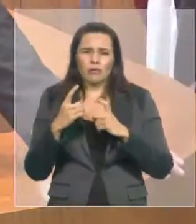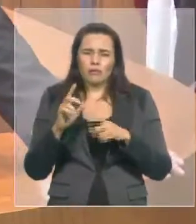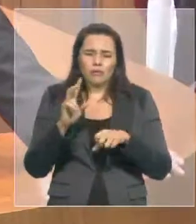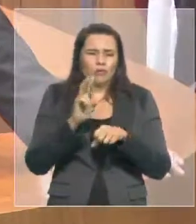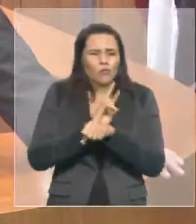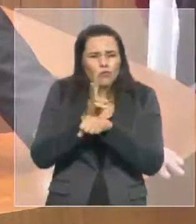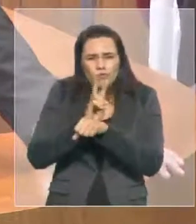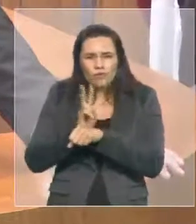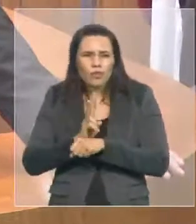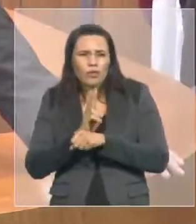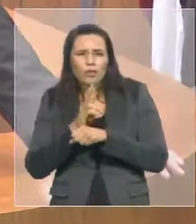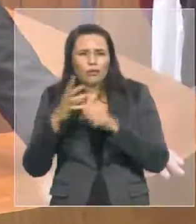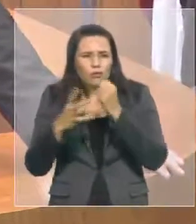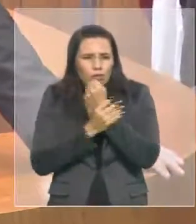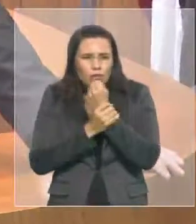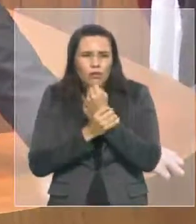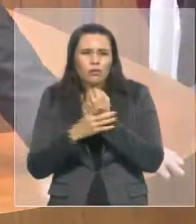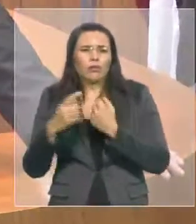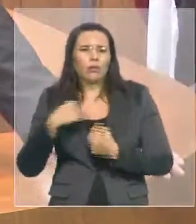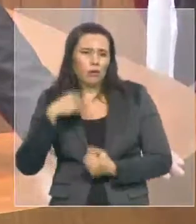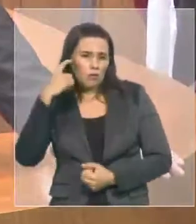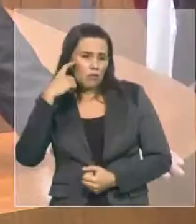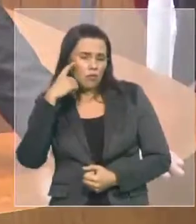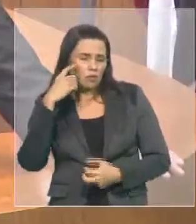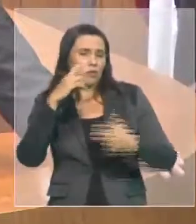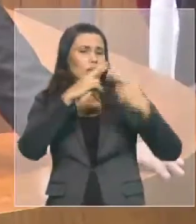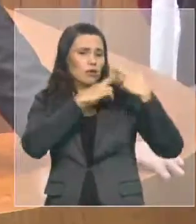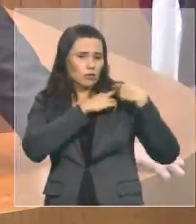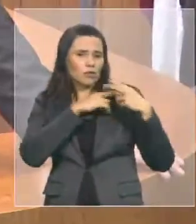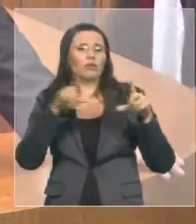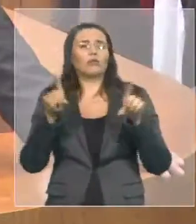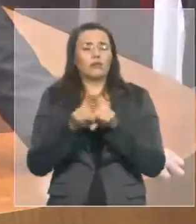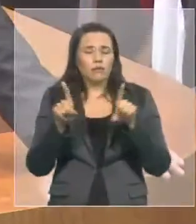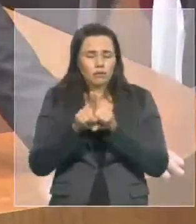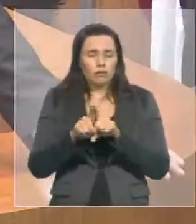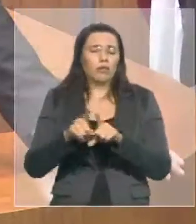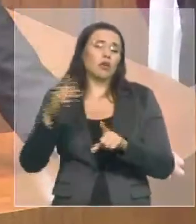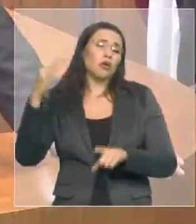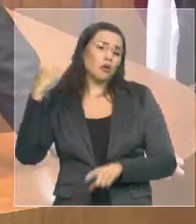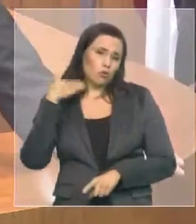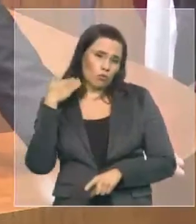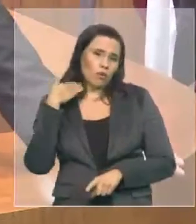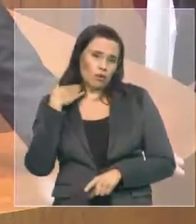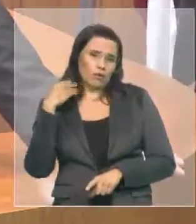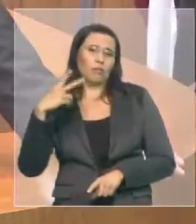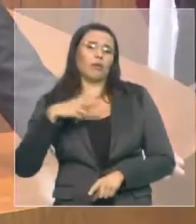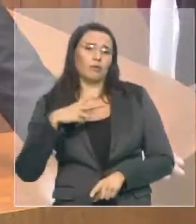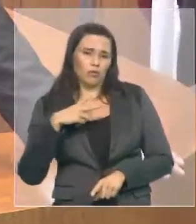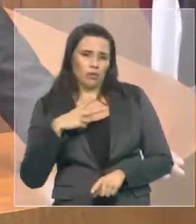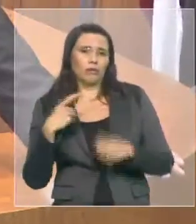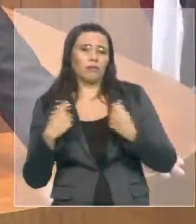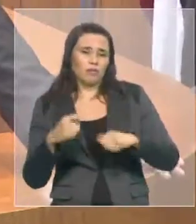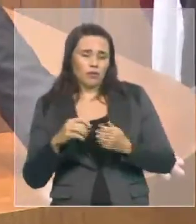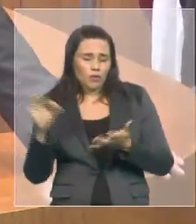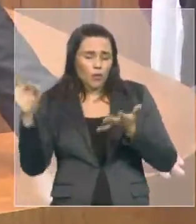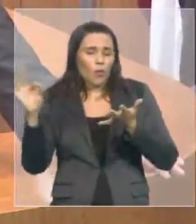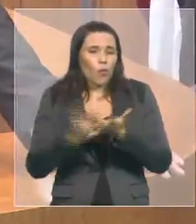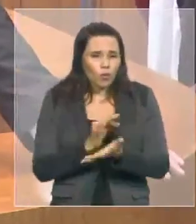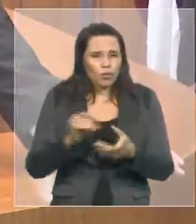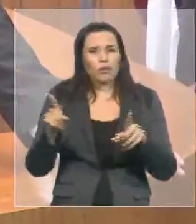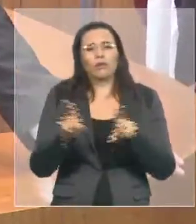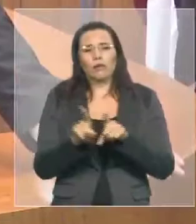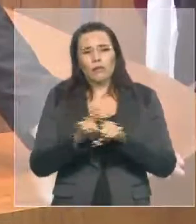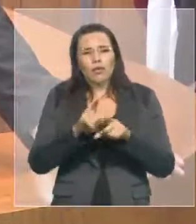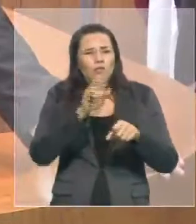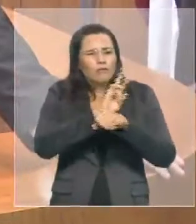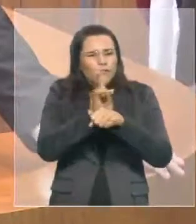índice de explosões a bancos. Não só aqui no Maranhão, no Brasil inteiro. Isso, infelizmente, não é